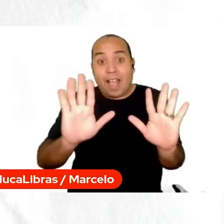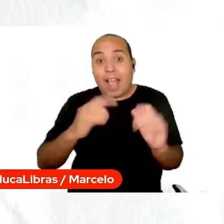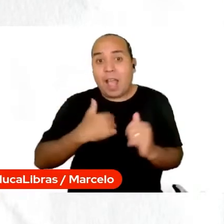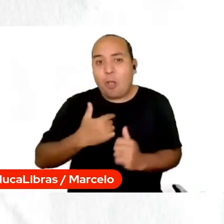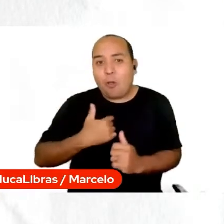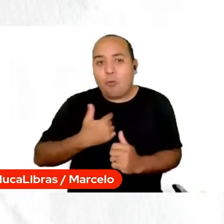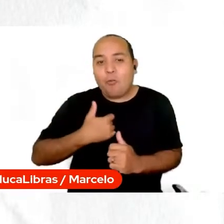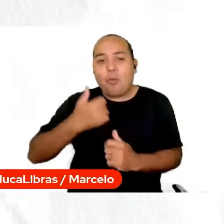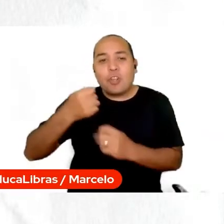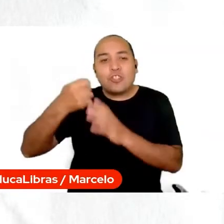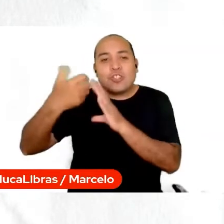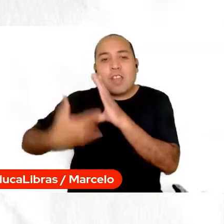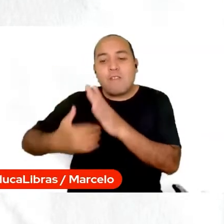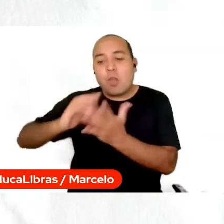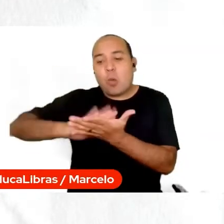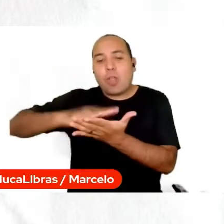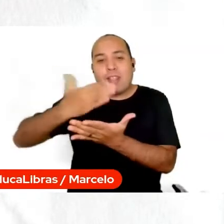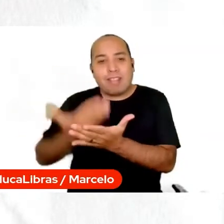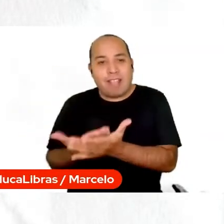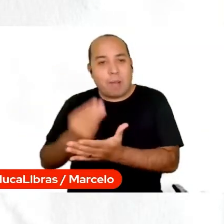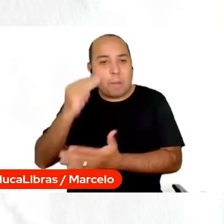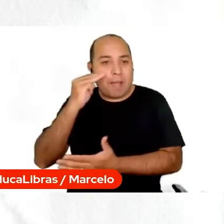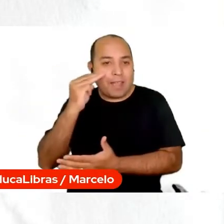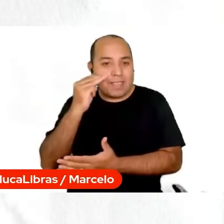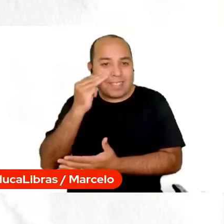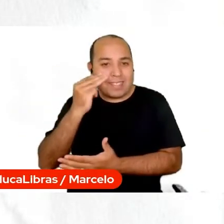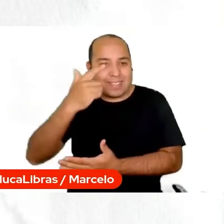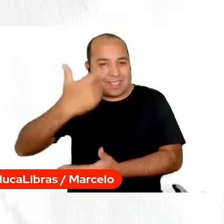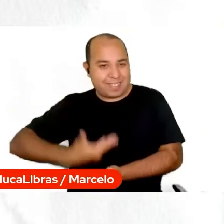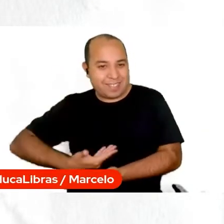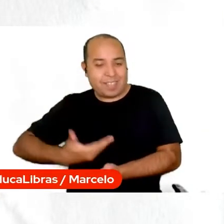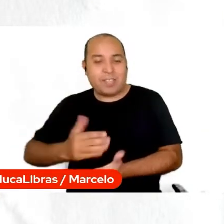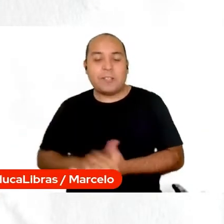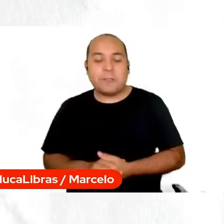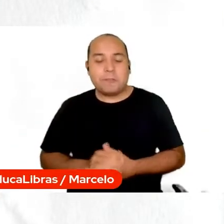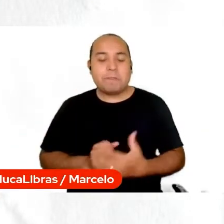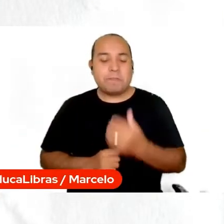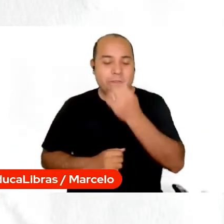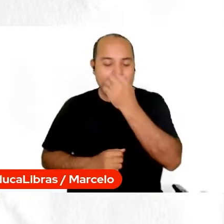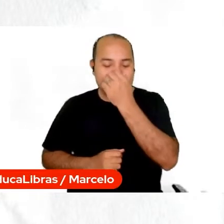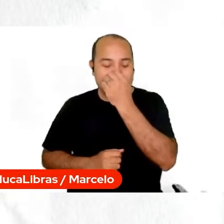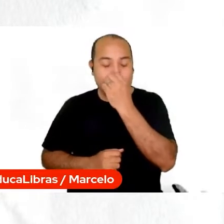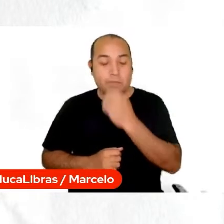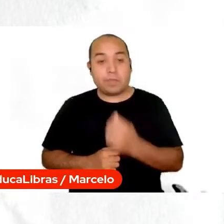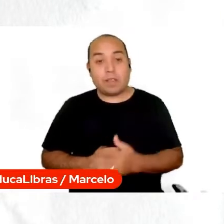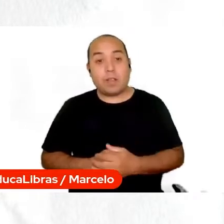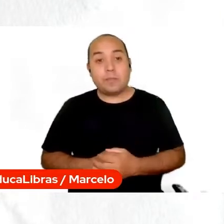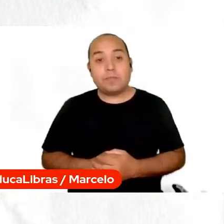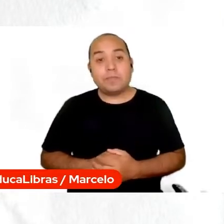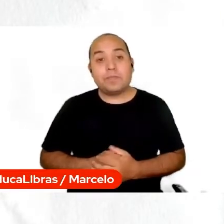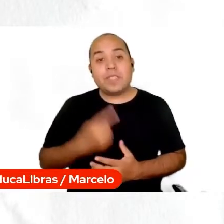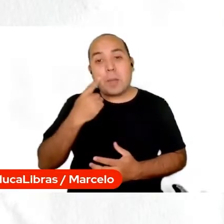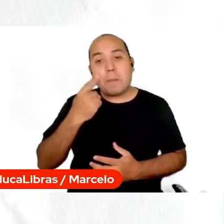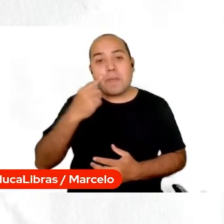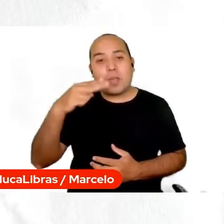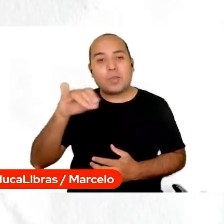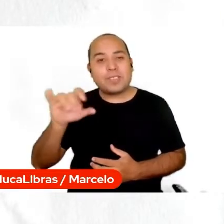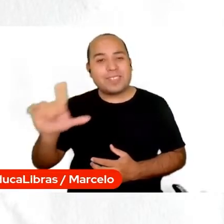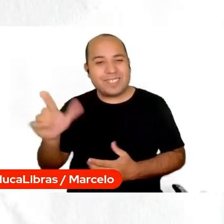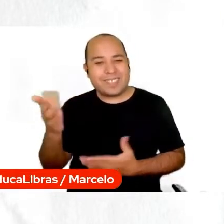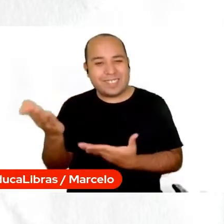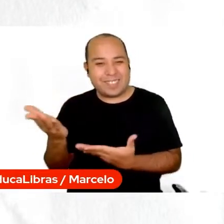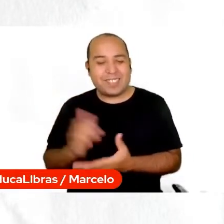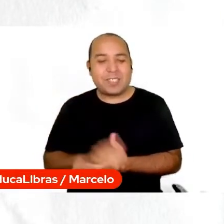Marcelo, que é um dos intérpretes de Libras que está aqui conosco. O Marcelo e o Nil estão aqui com a gente,